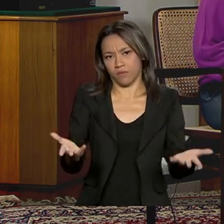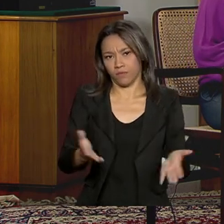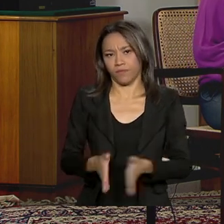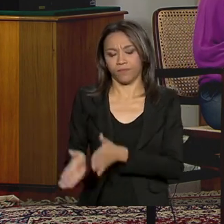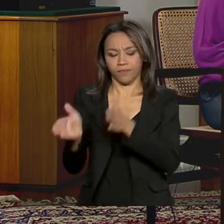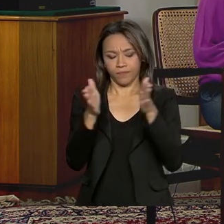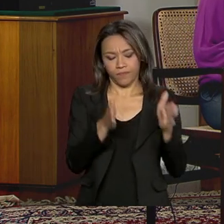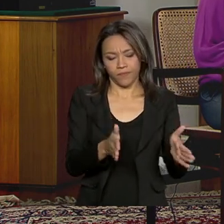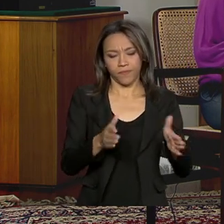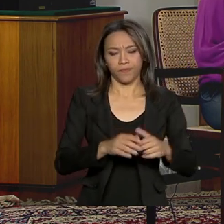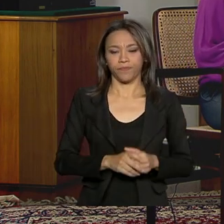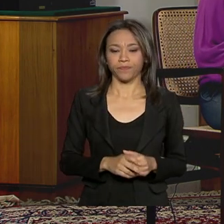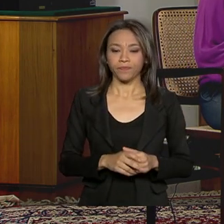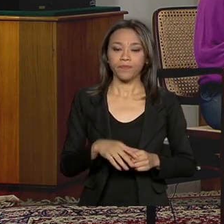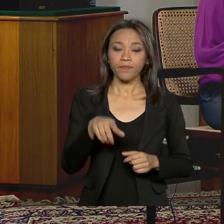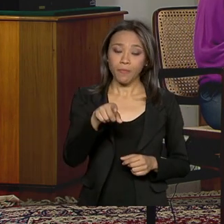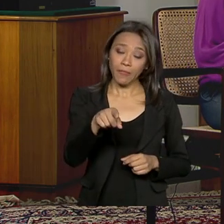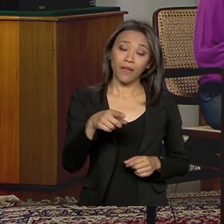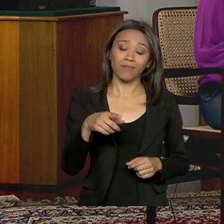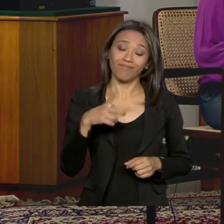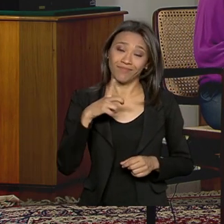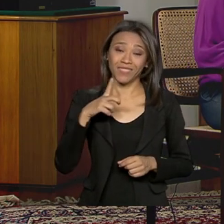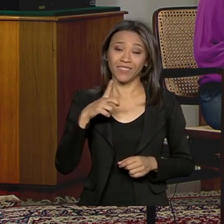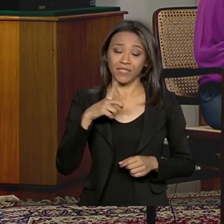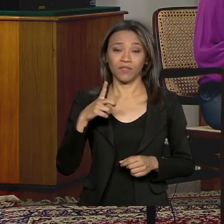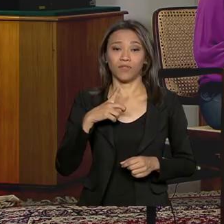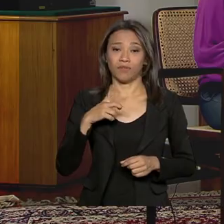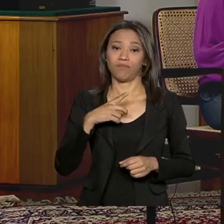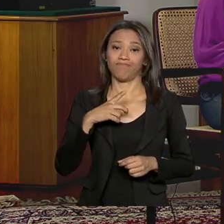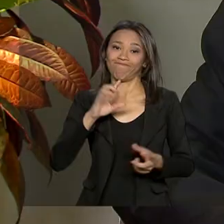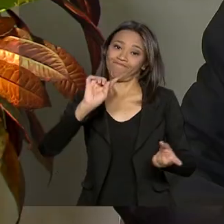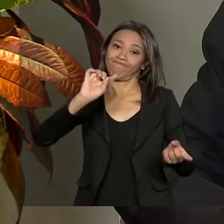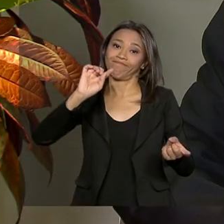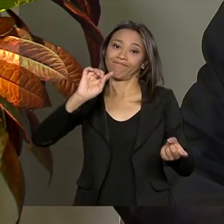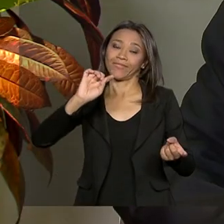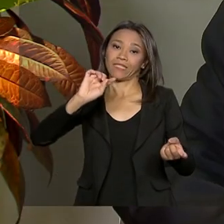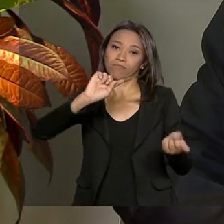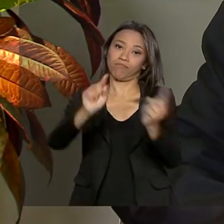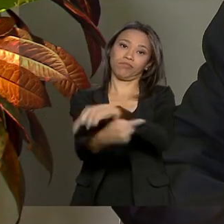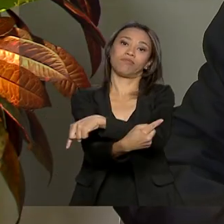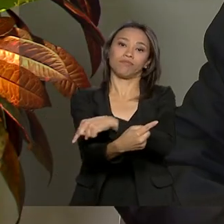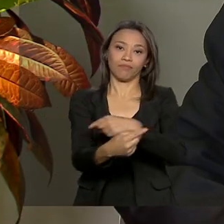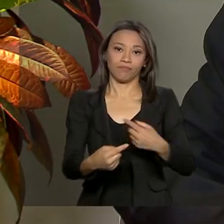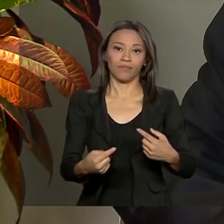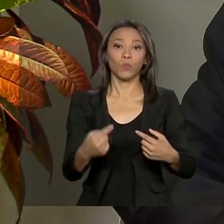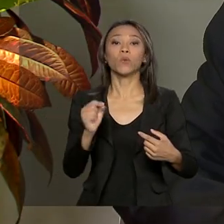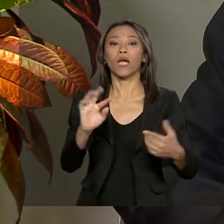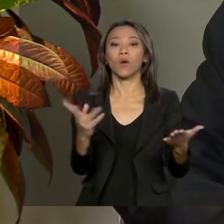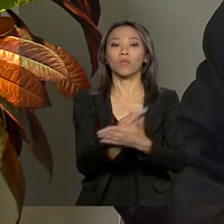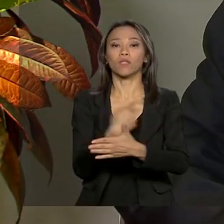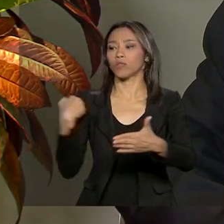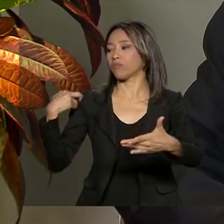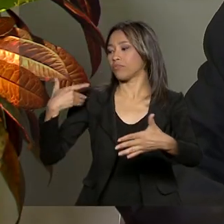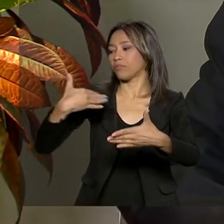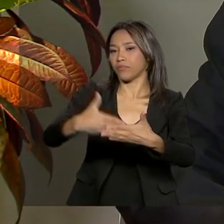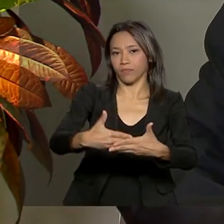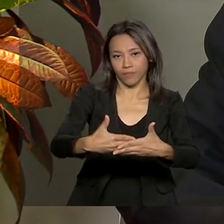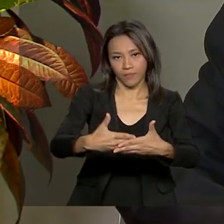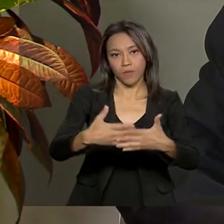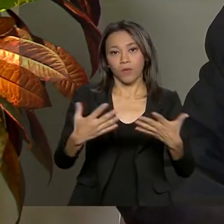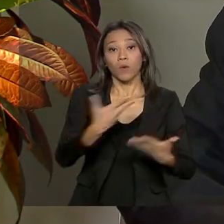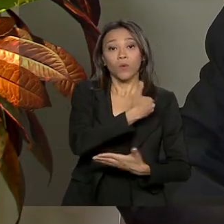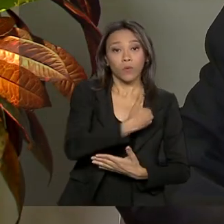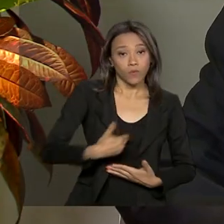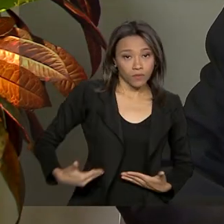aí houve uma deturpação completa do que aconteceu ao longo desse ano. O próprio